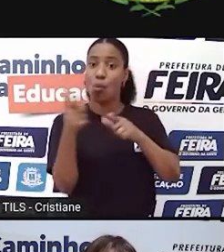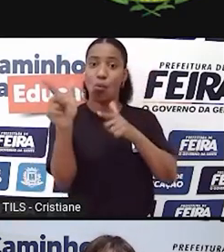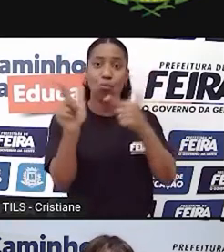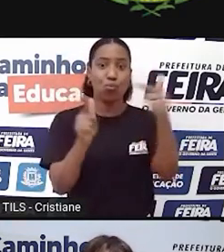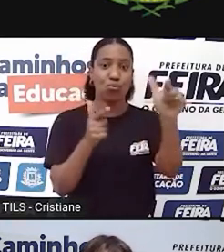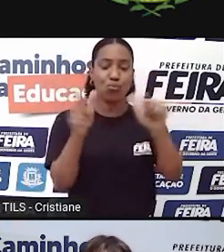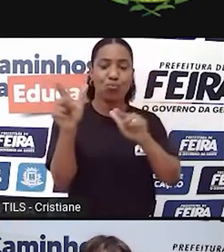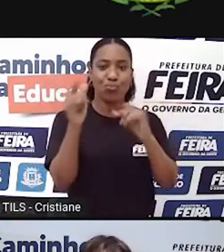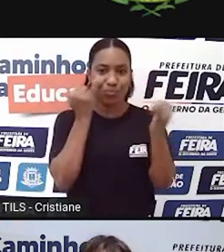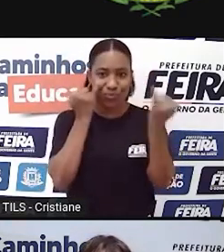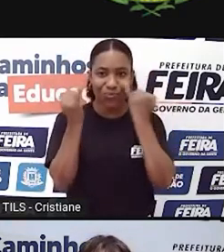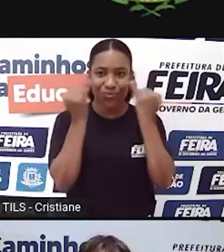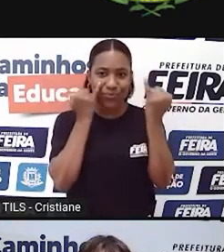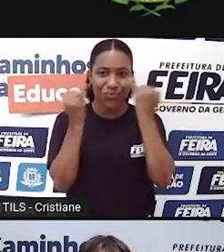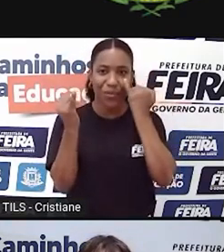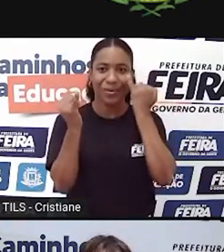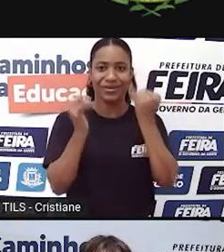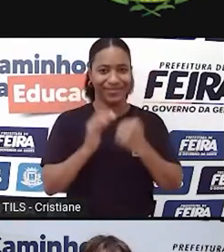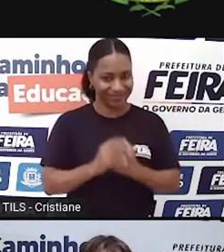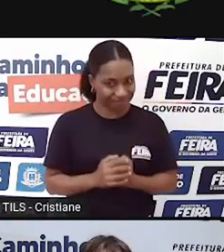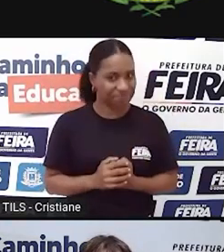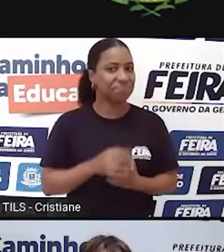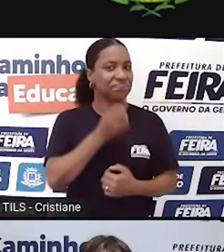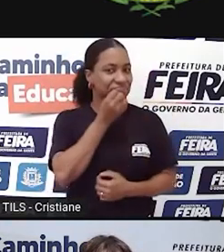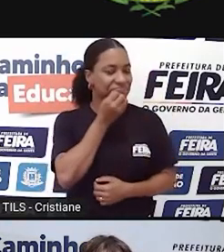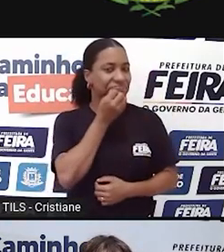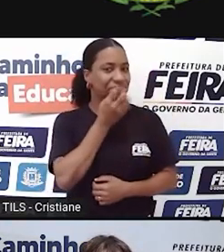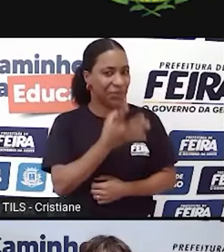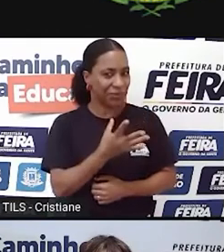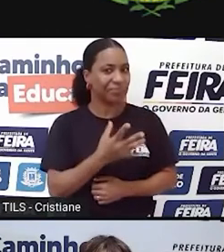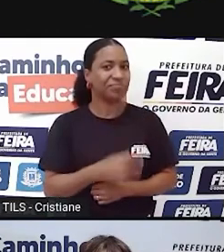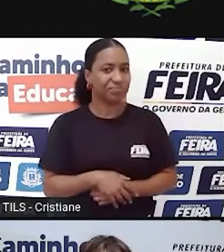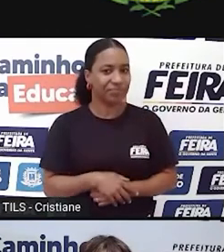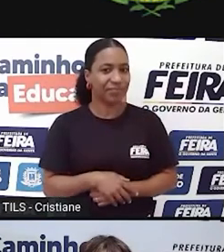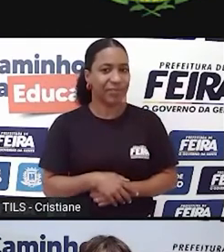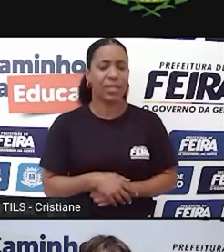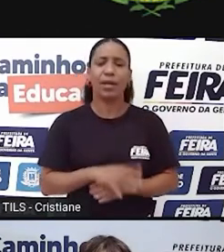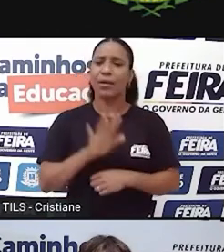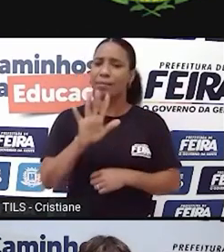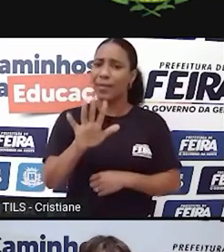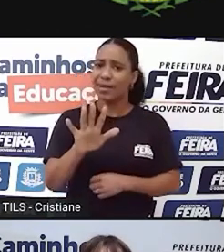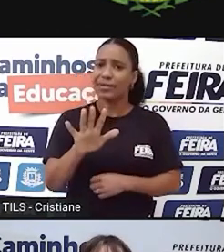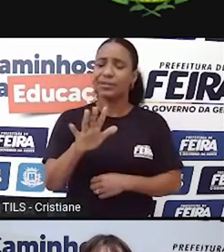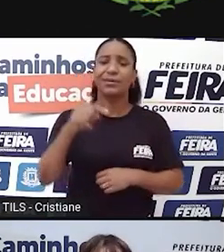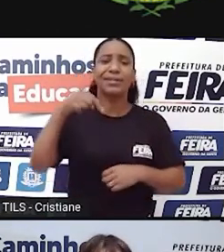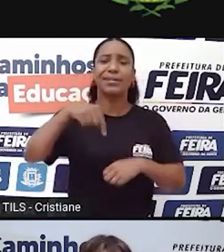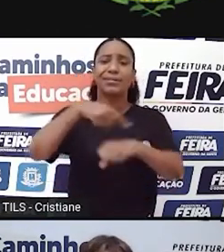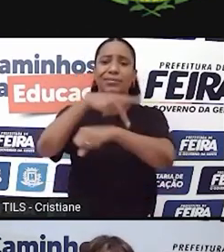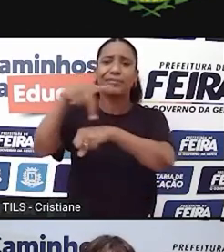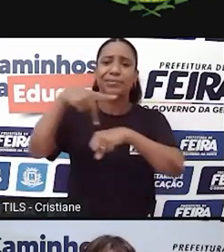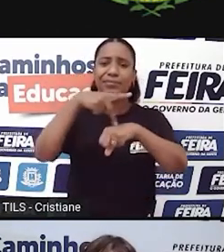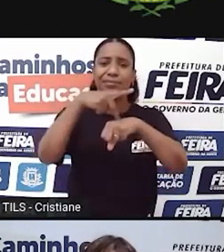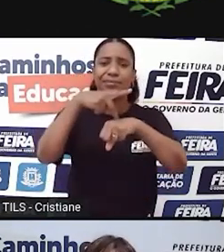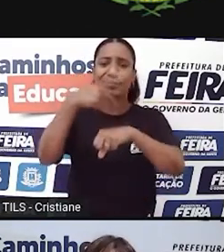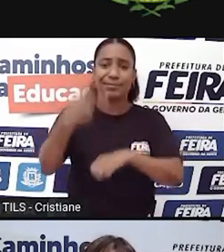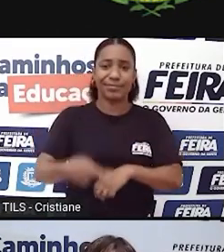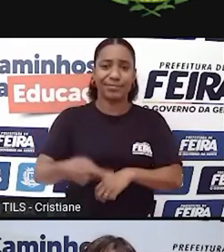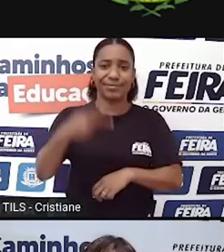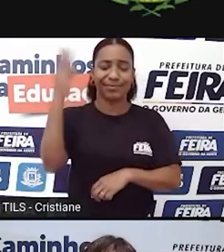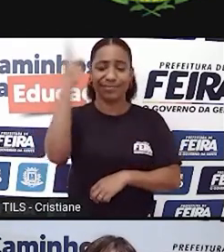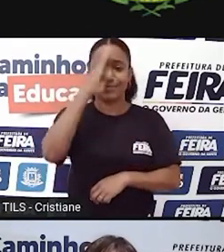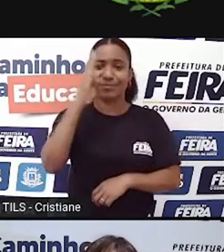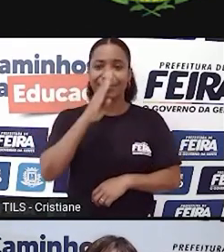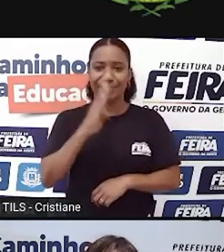muito legal isso. Mas, agora sim, voltando um pouquinho para a história do nosso país, em relação à produção